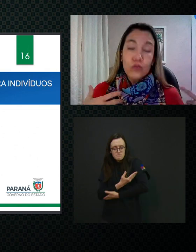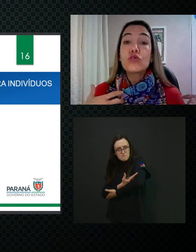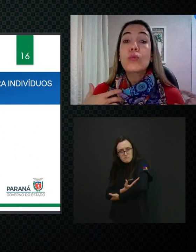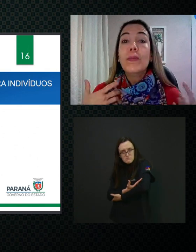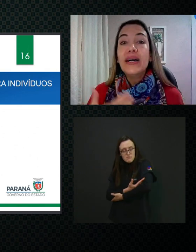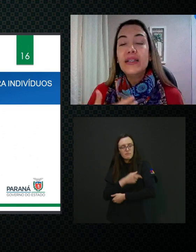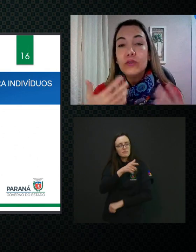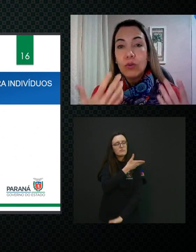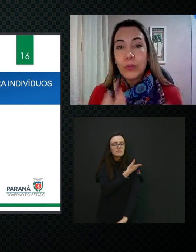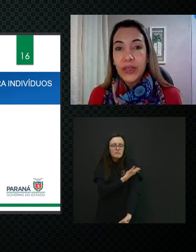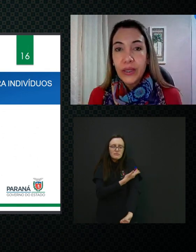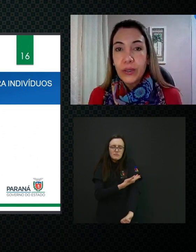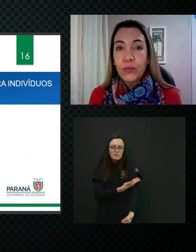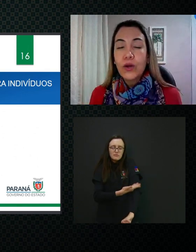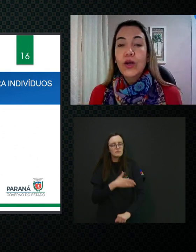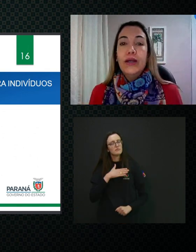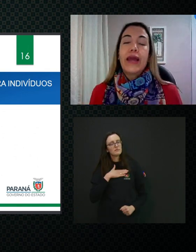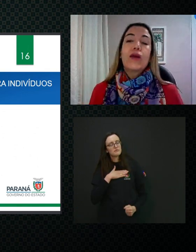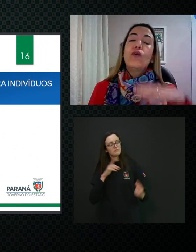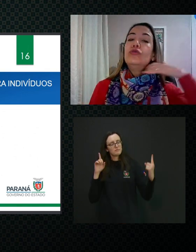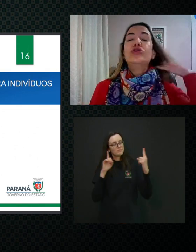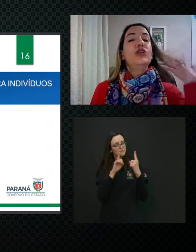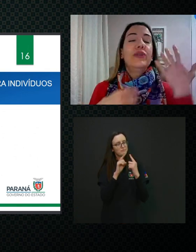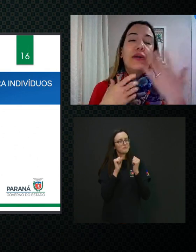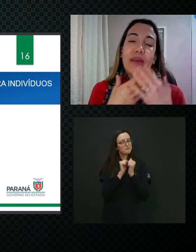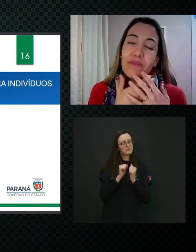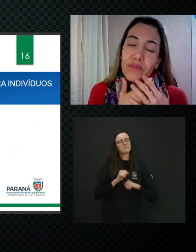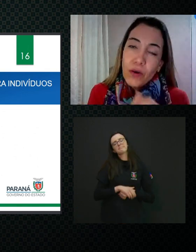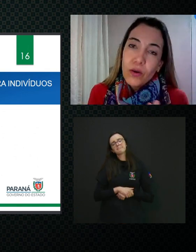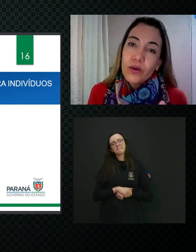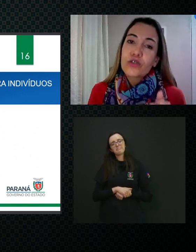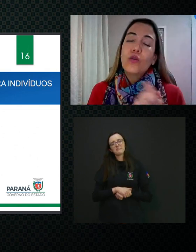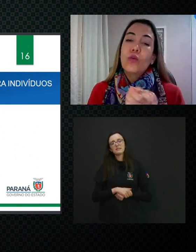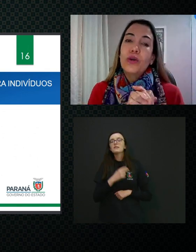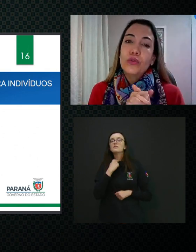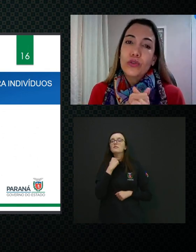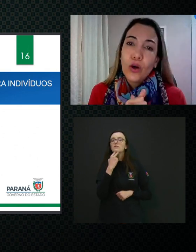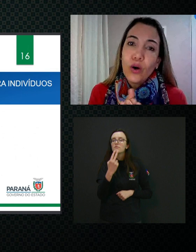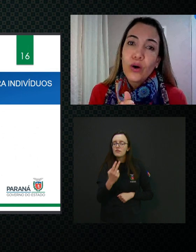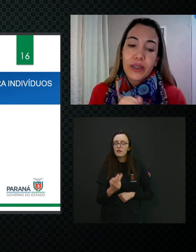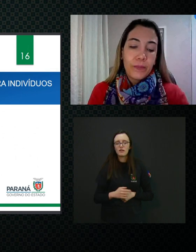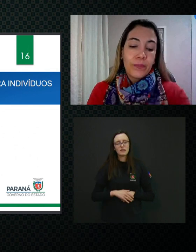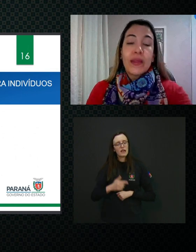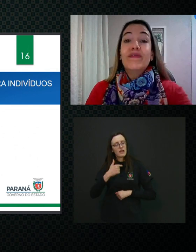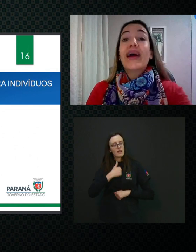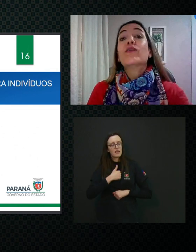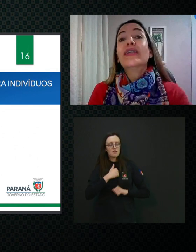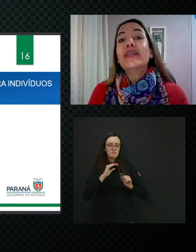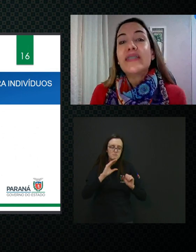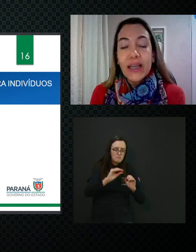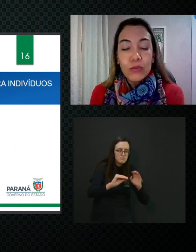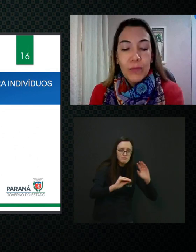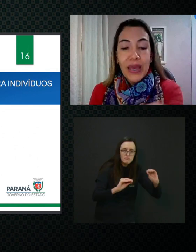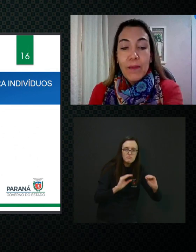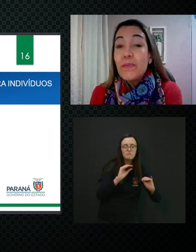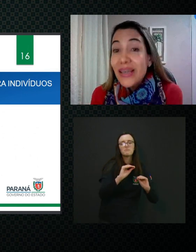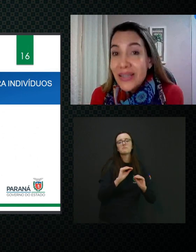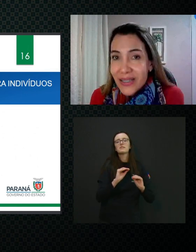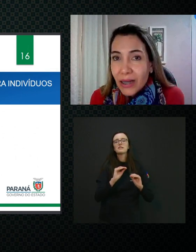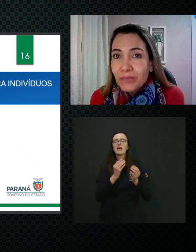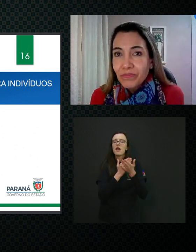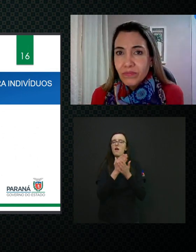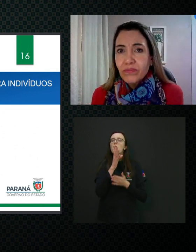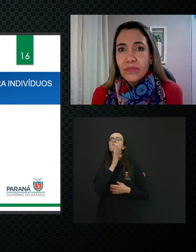ele vai se acostumando comigo, com o timbre da minha voz, com o meu toque, vai conhecendo a minha